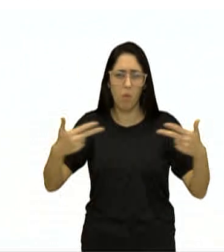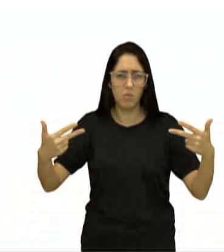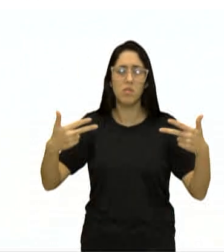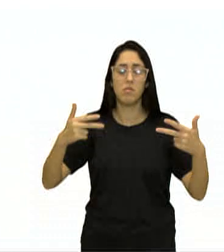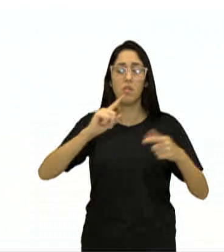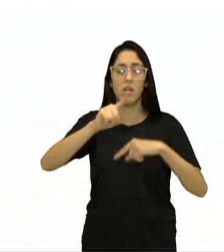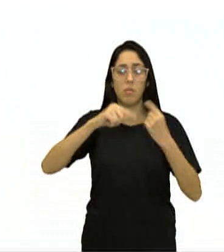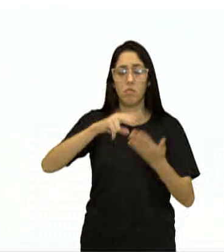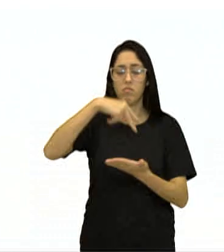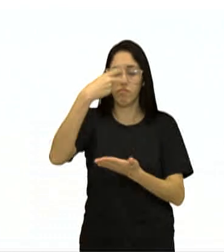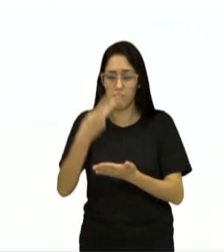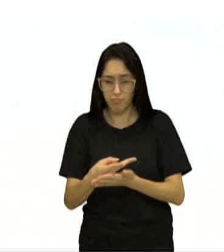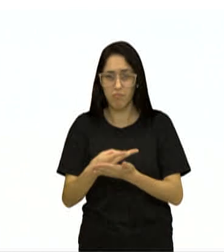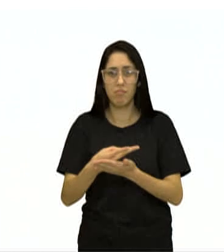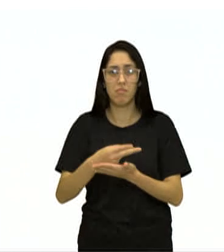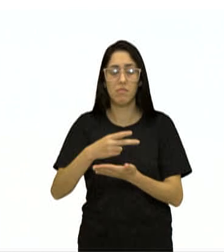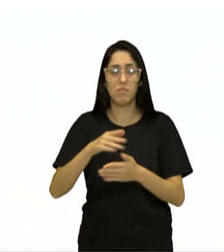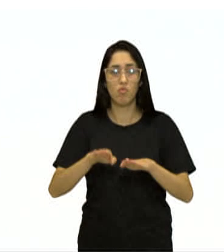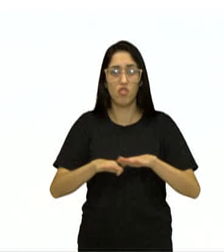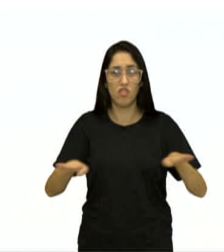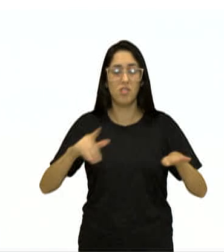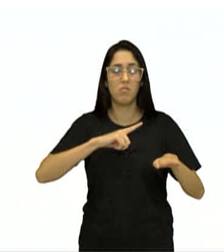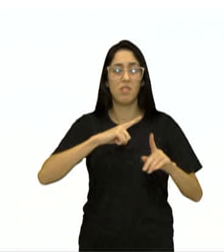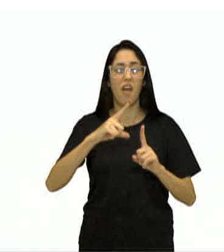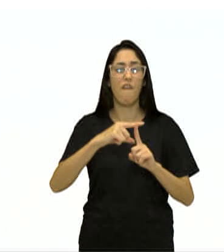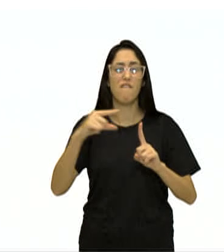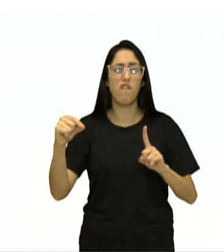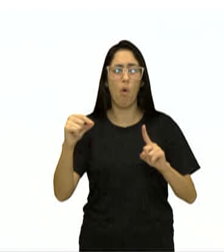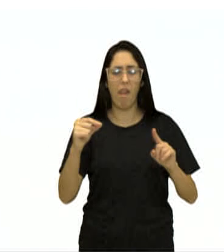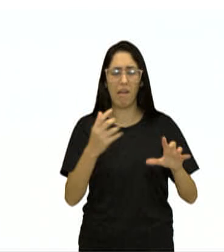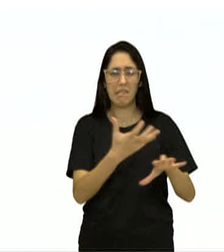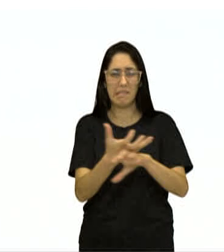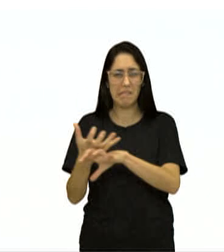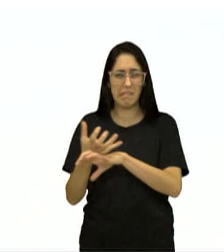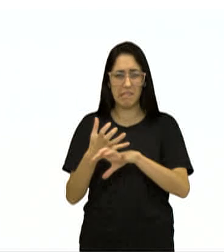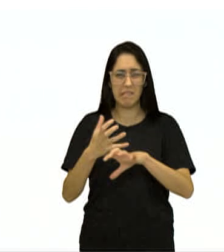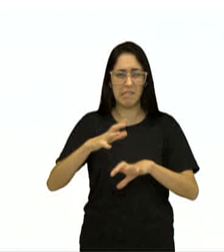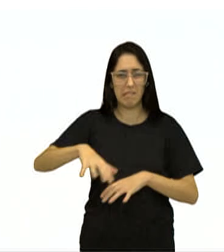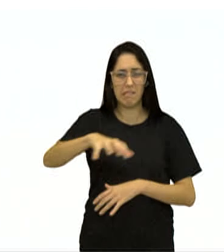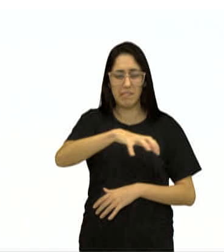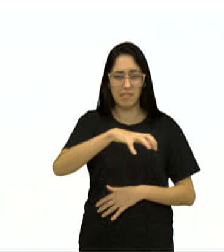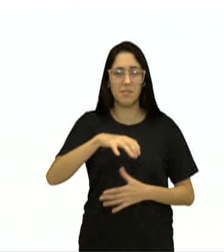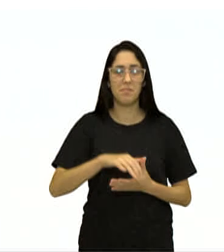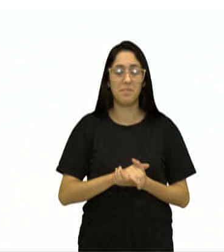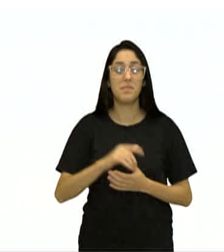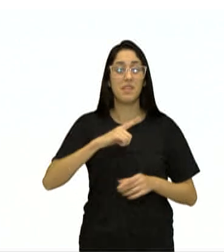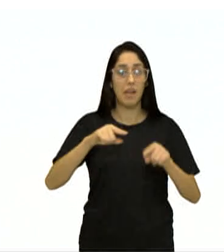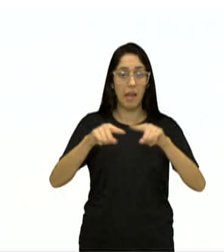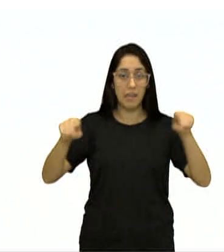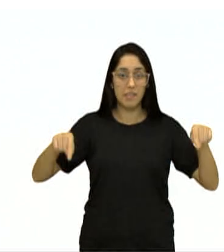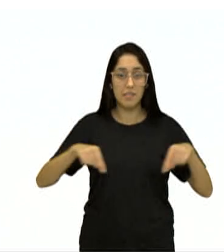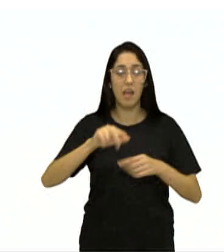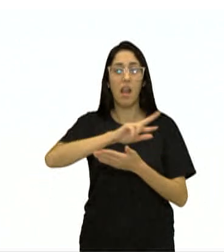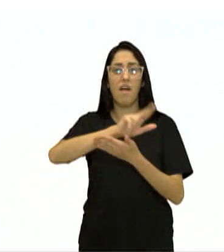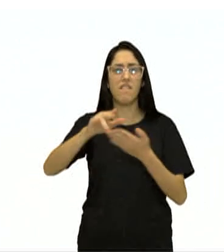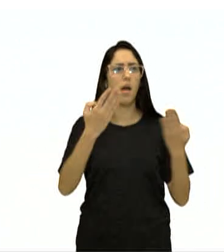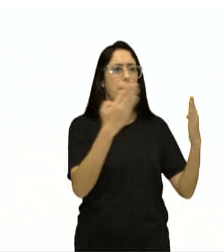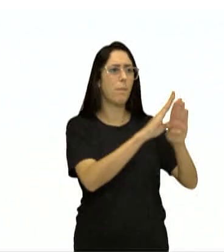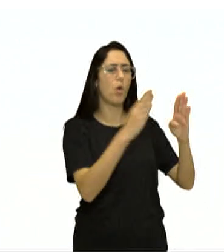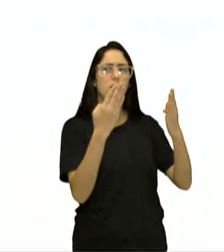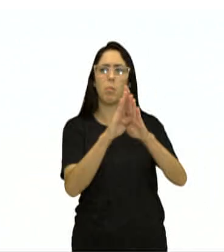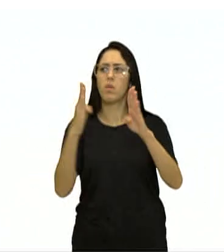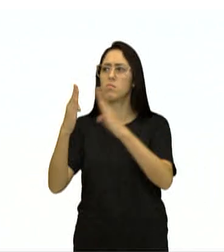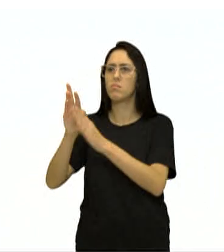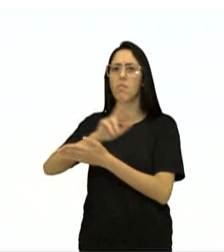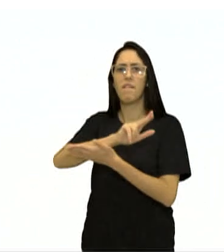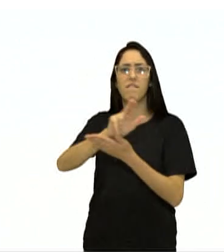gravetos e folhas secas. Na sala, há várias portas, mas o visitante deve